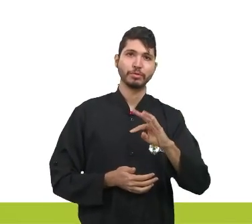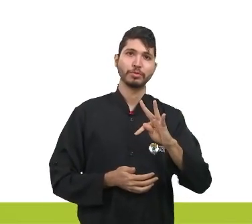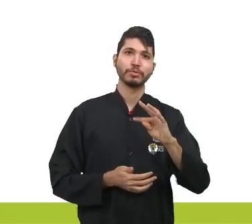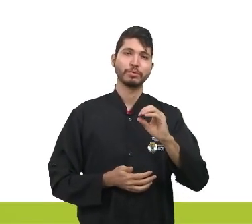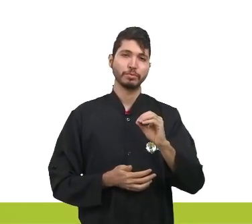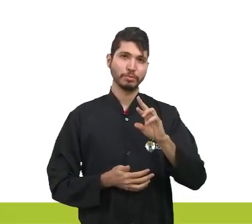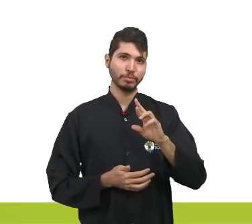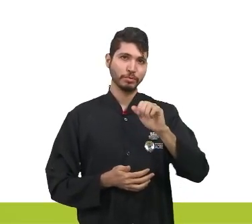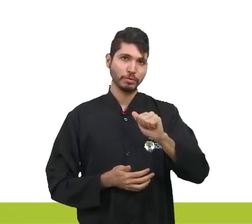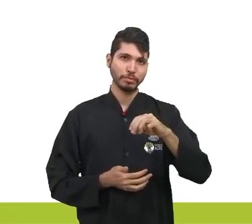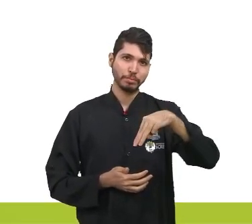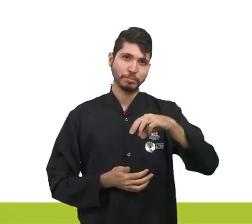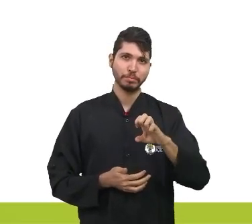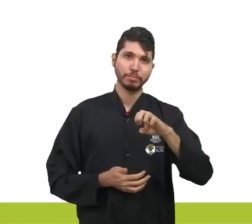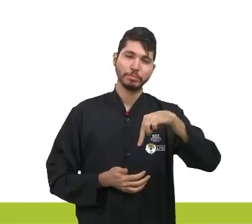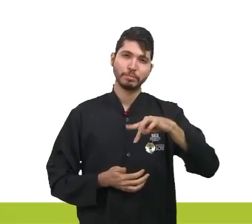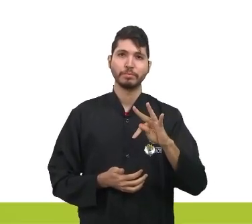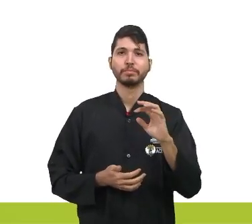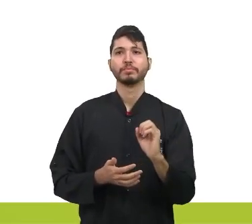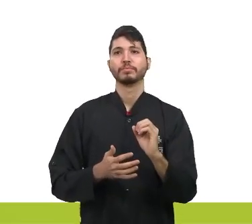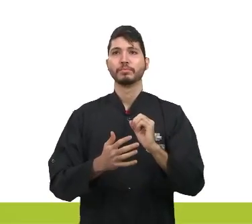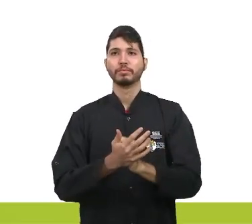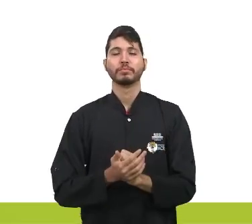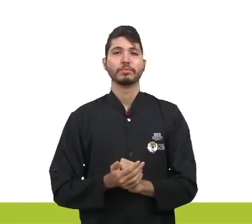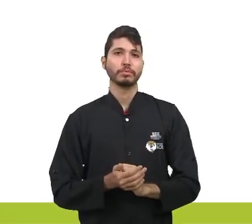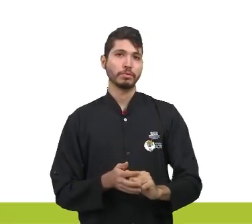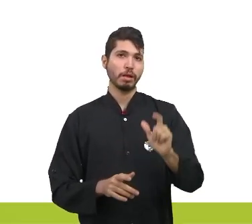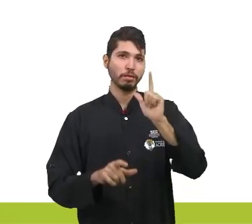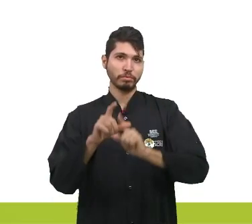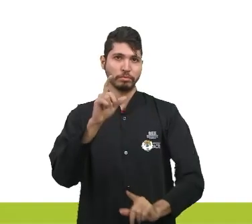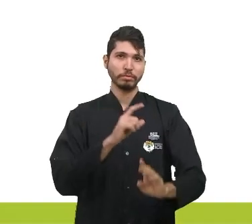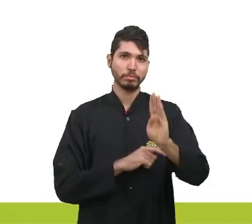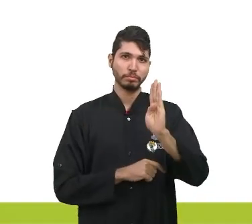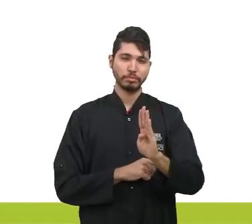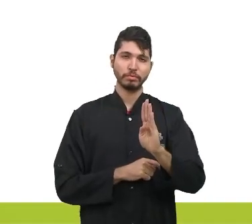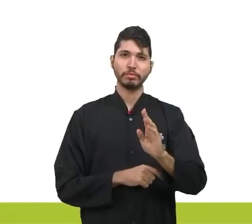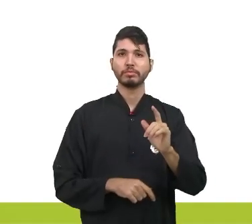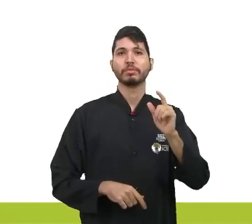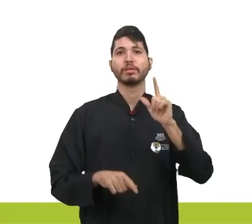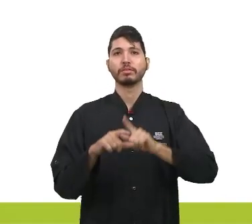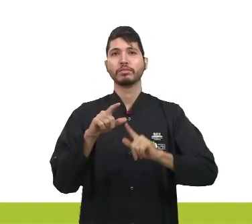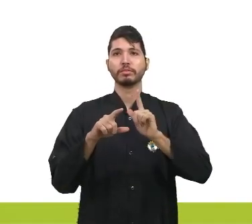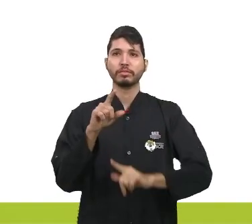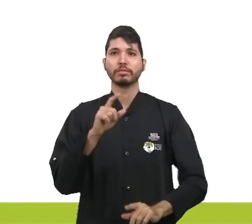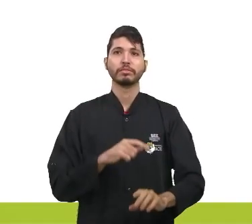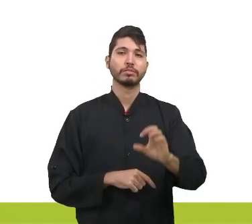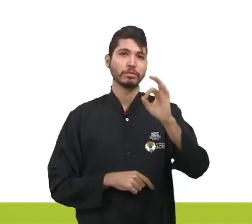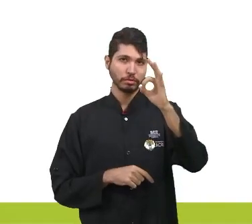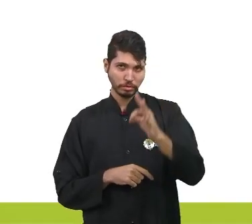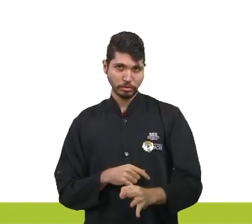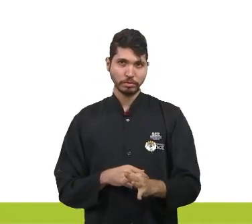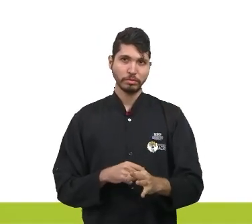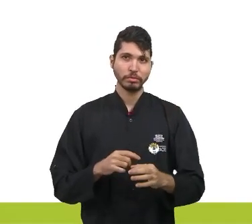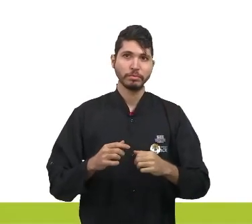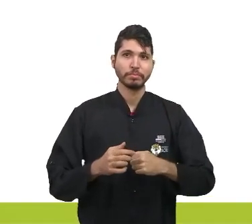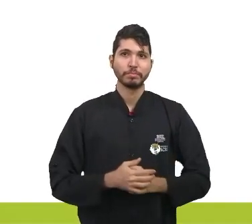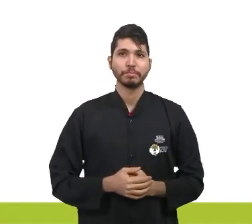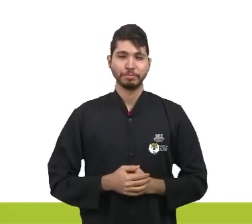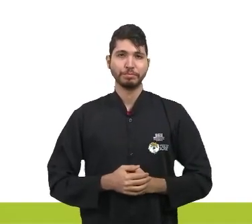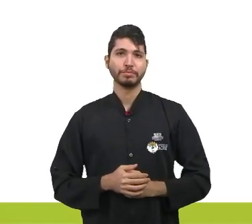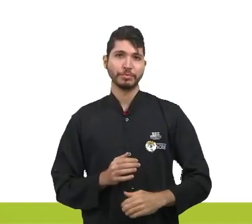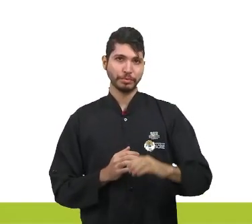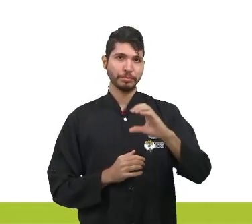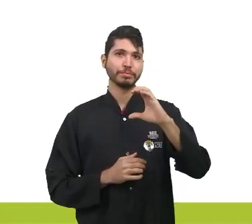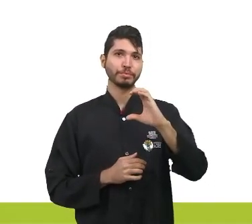alternativa correta está expressa na letra B. Circularidade cultural entre a sociedade de